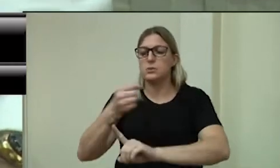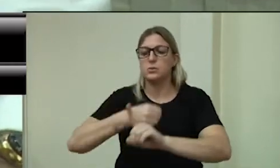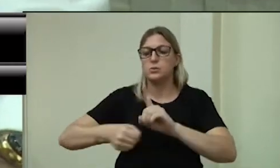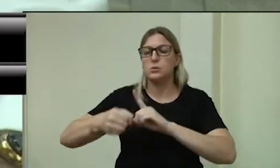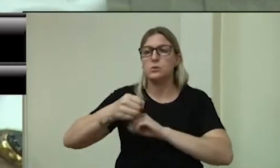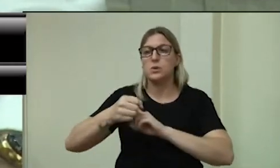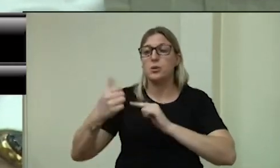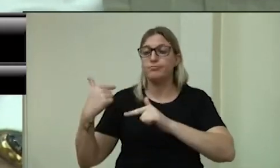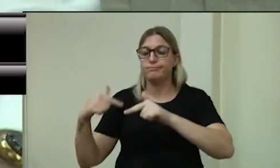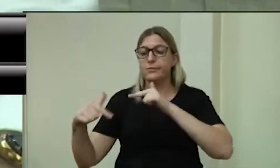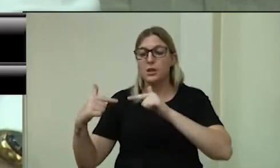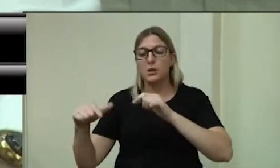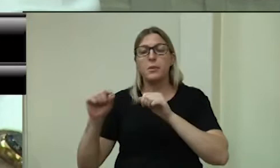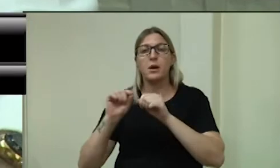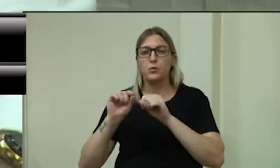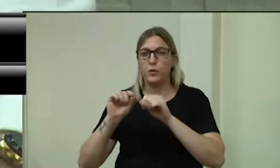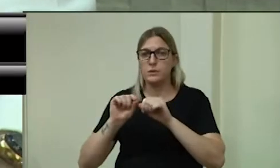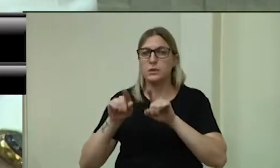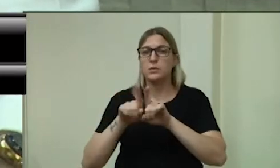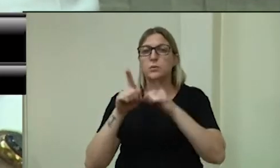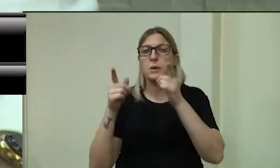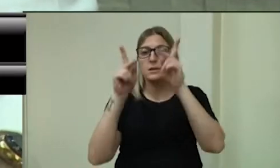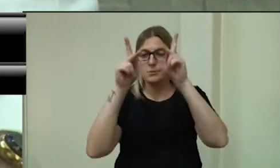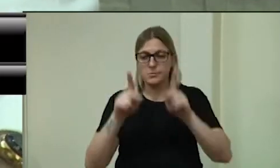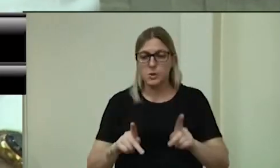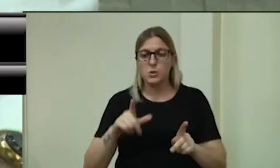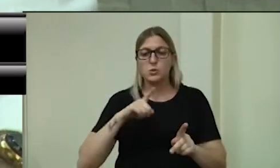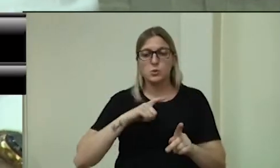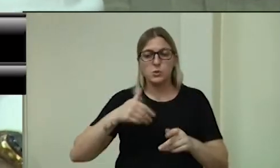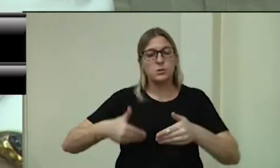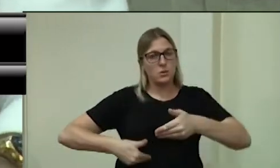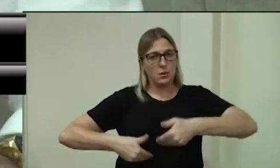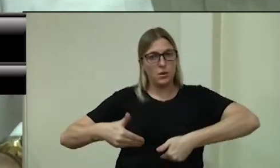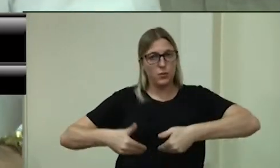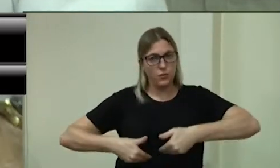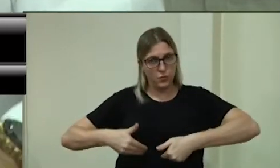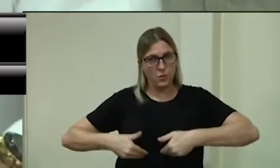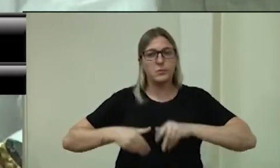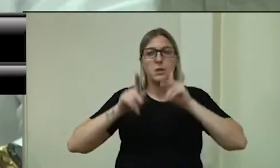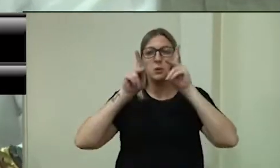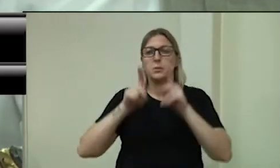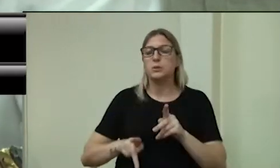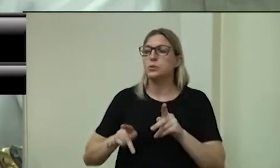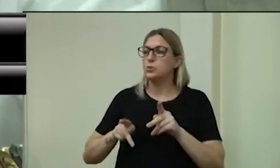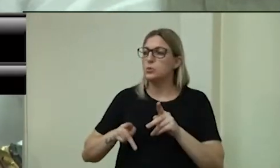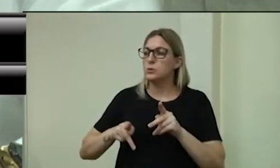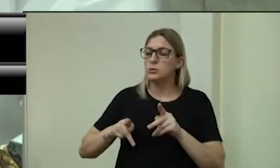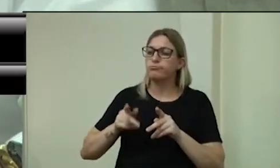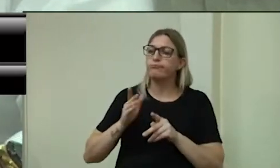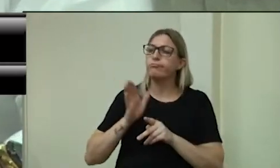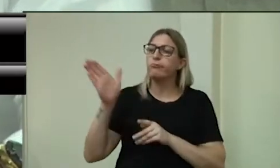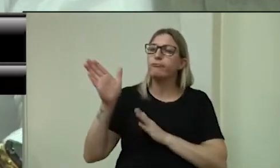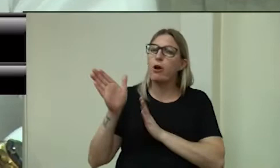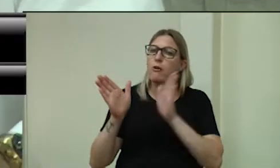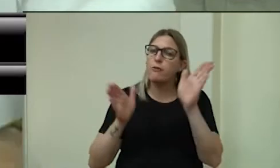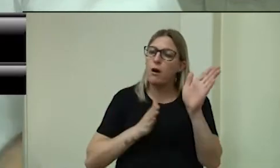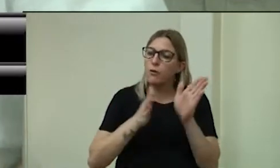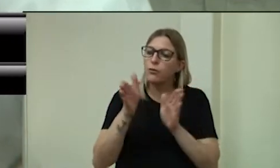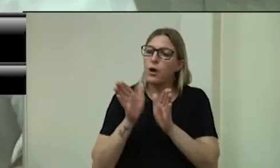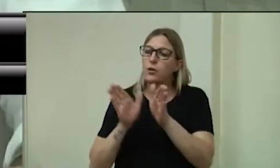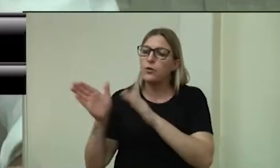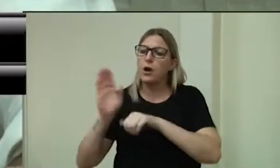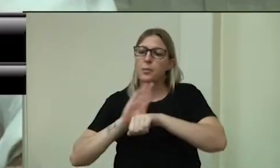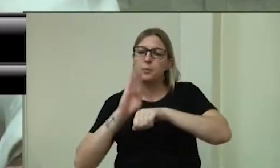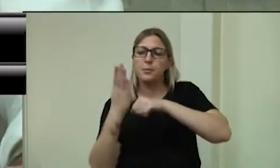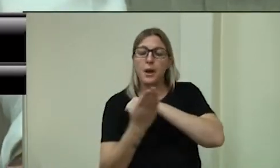a fome bateu em nossa porta. Quem anda nos bairros sabe que a dificuldade é grande e quero também aproveitar